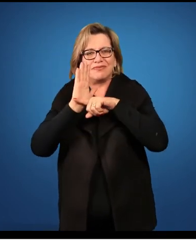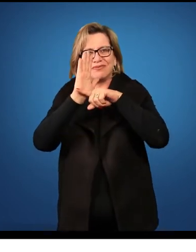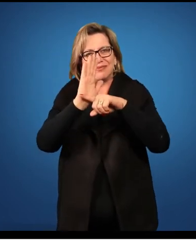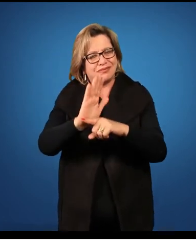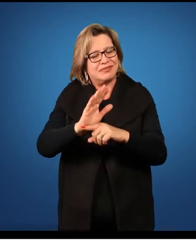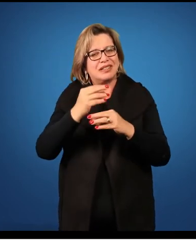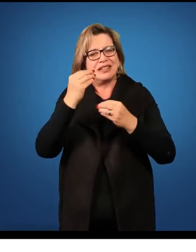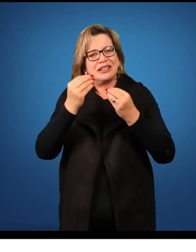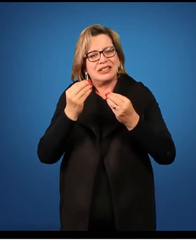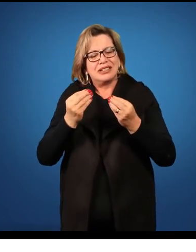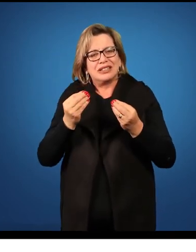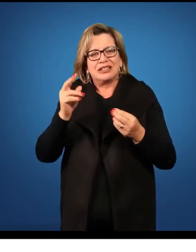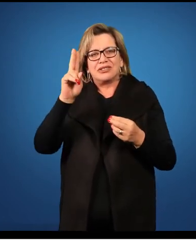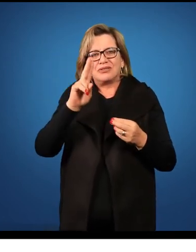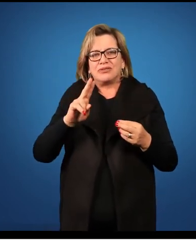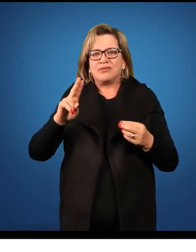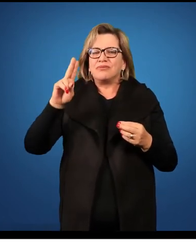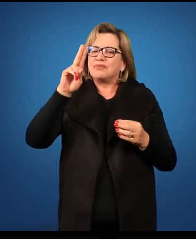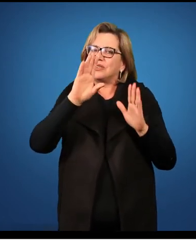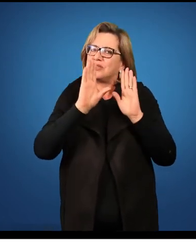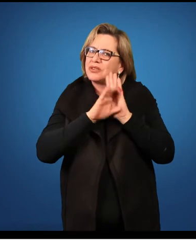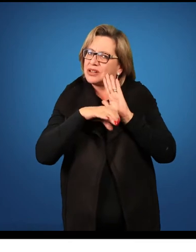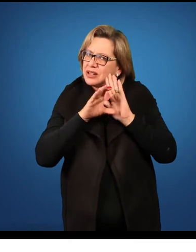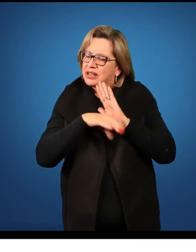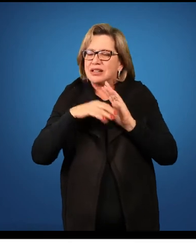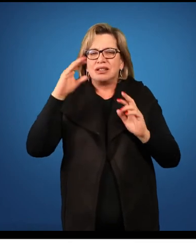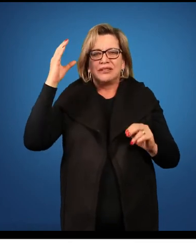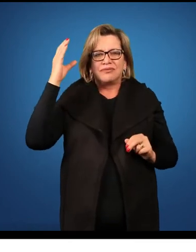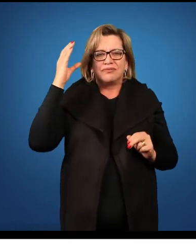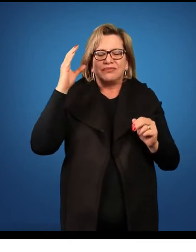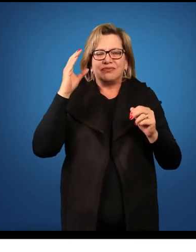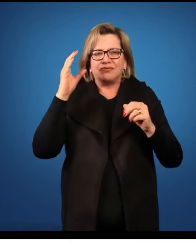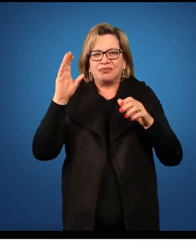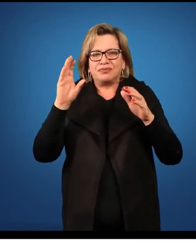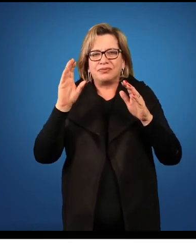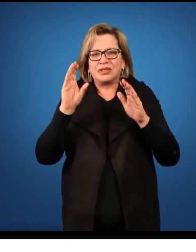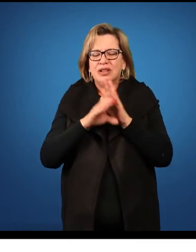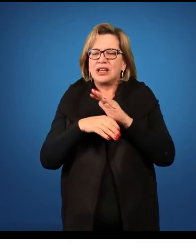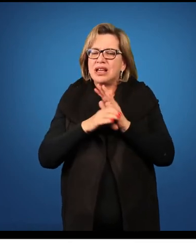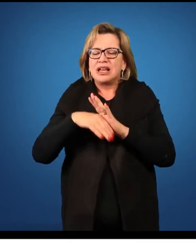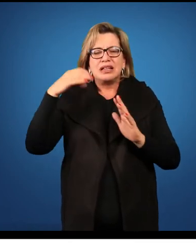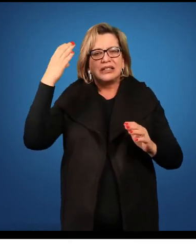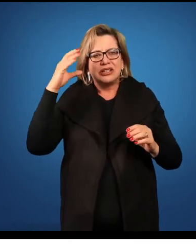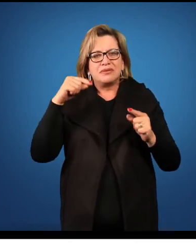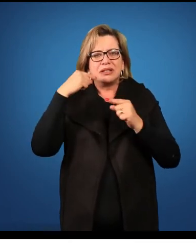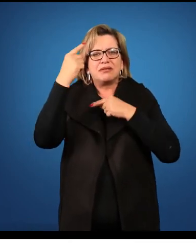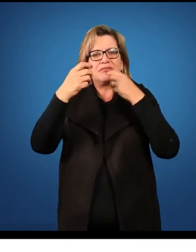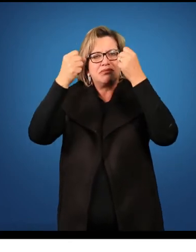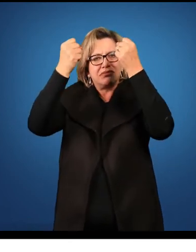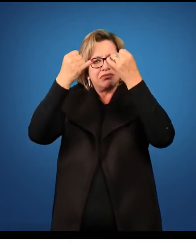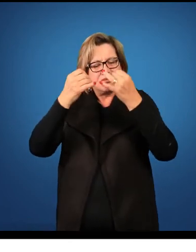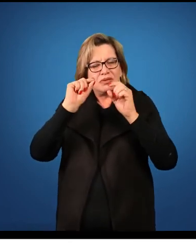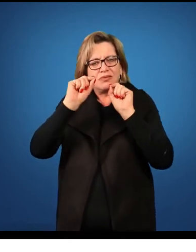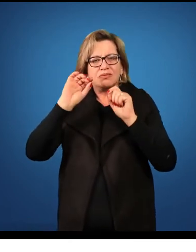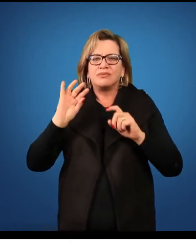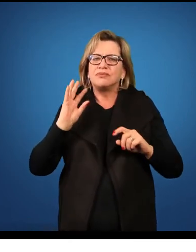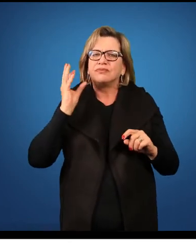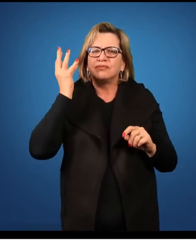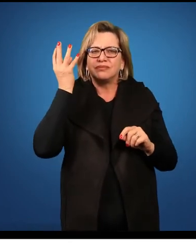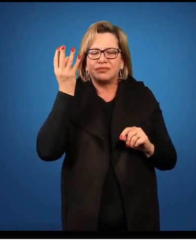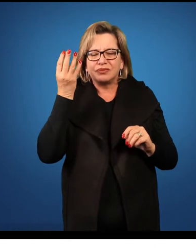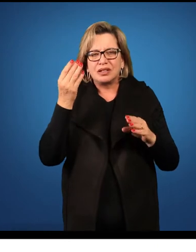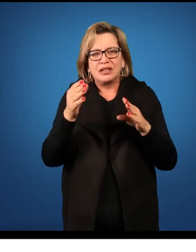nesse caso, na aplicação dos conceitos científicos que o aluno obteve para a explicação de determinado fenômeno. E também